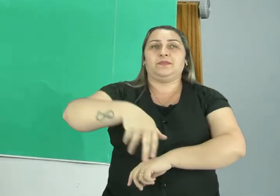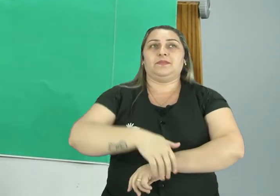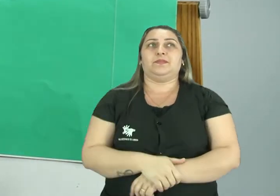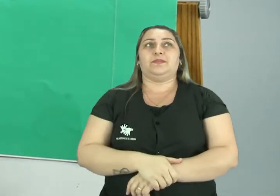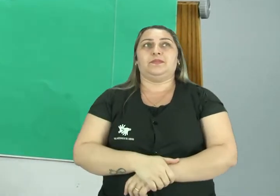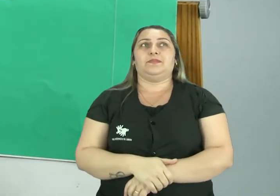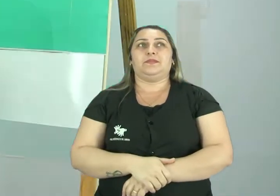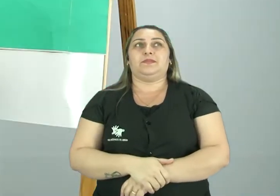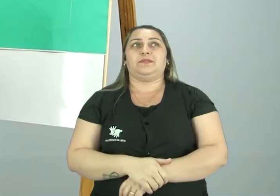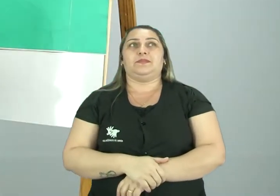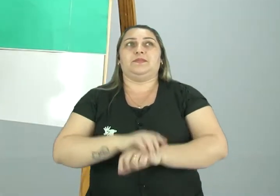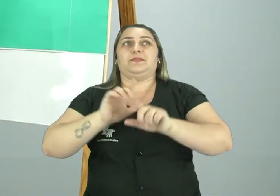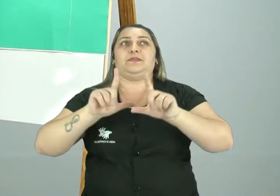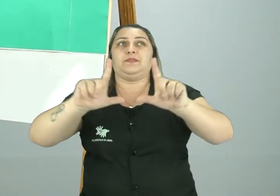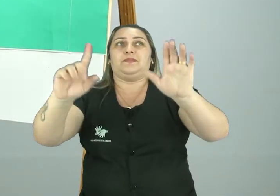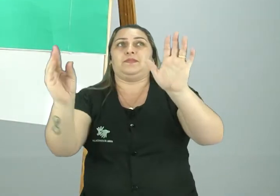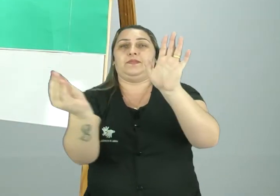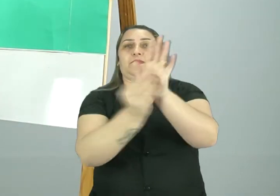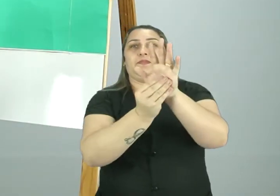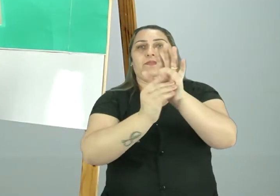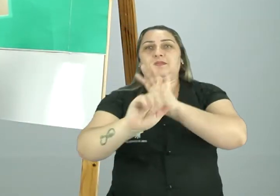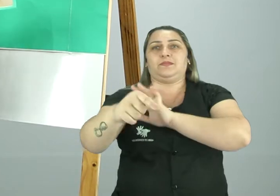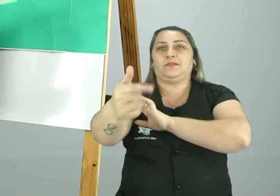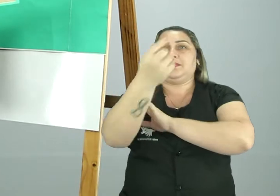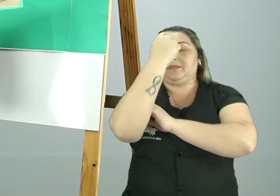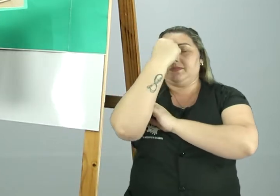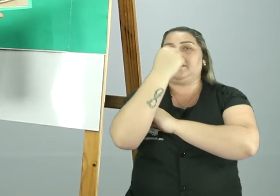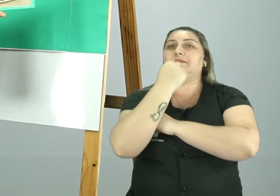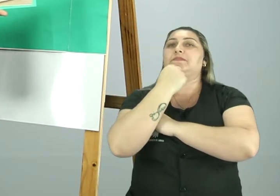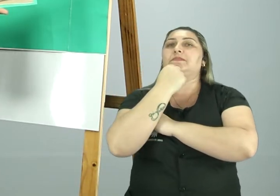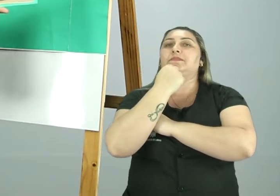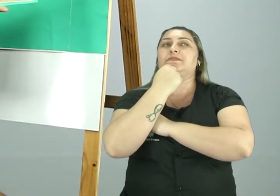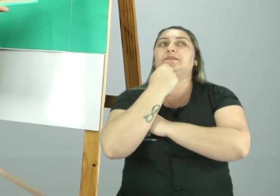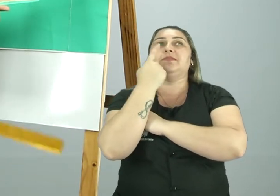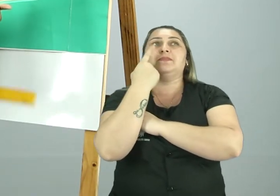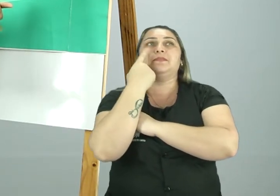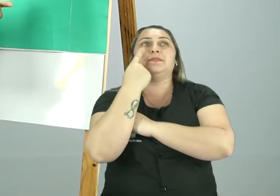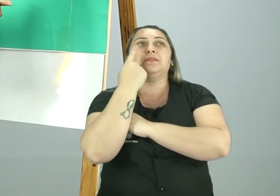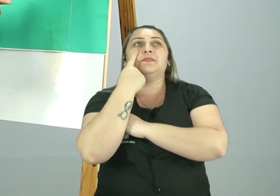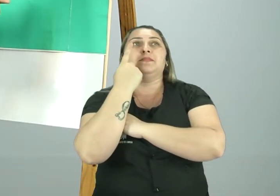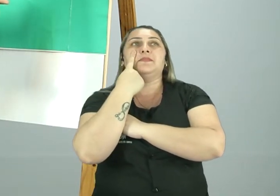Vamos lá, vou colocar outra imagem. Olha aqui.